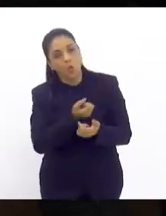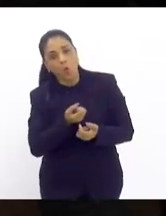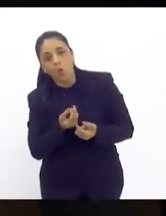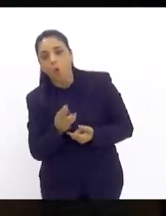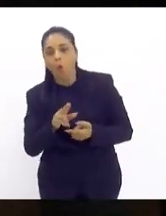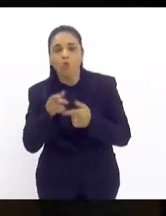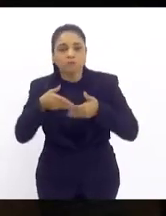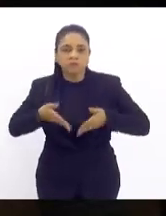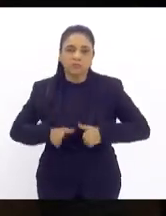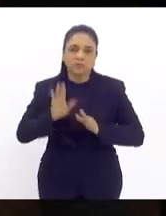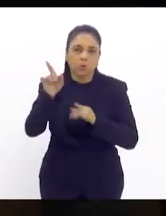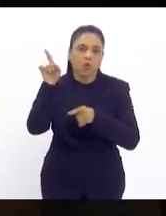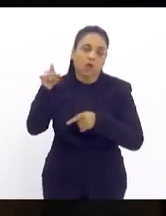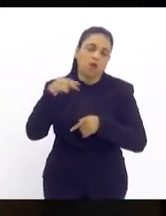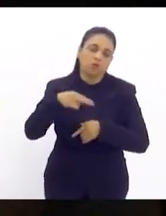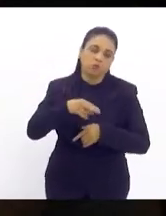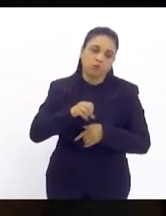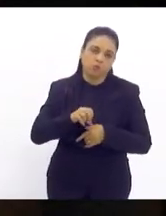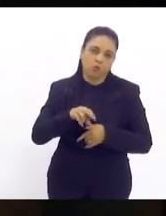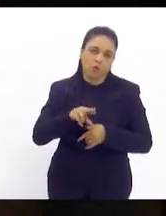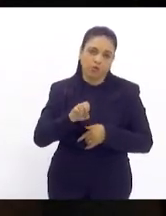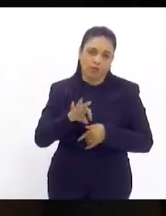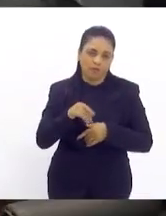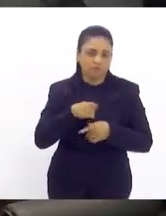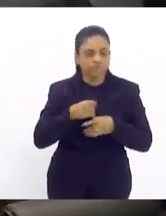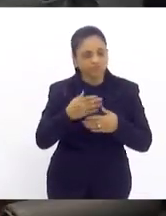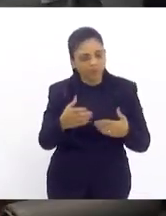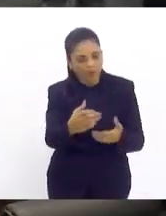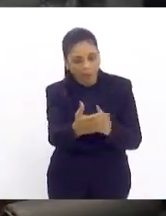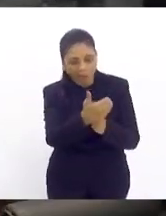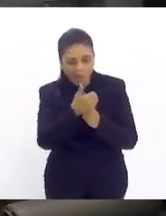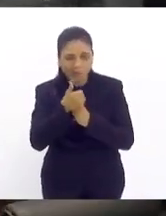acolhidos por esse Estado, por essa cidade. Muito obrigada.